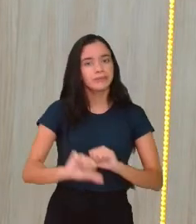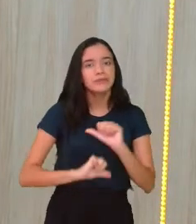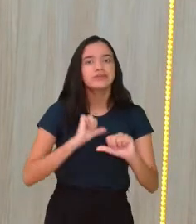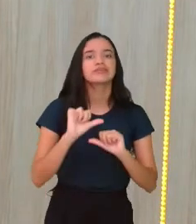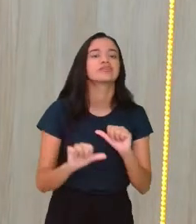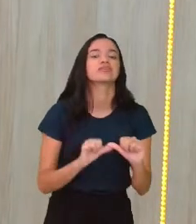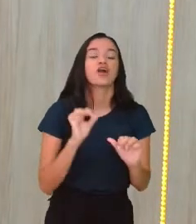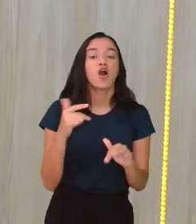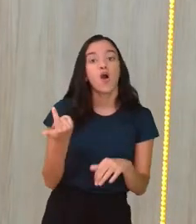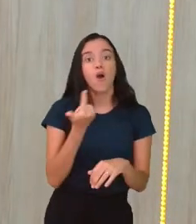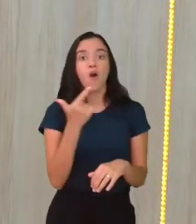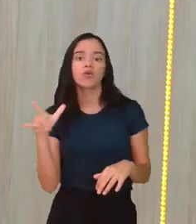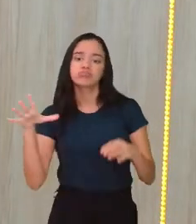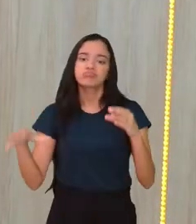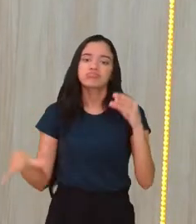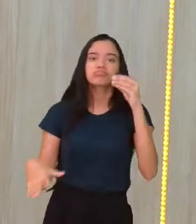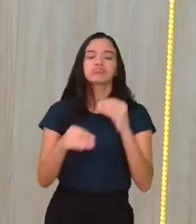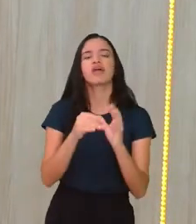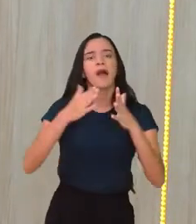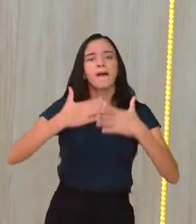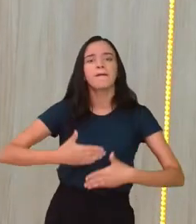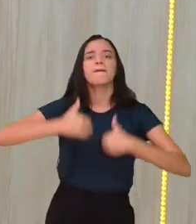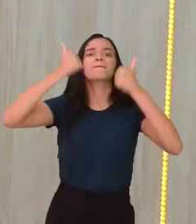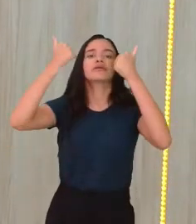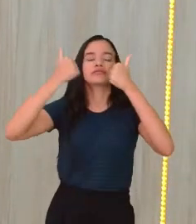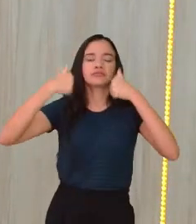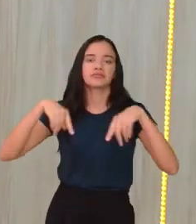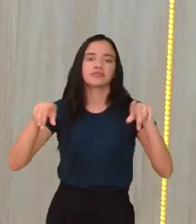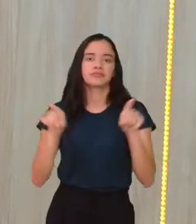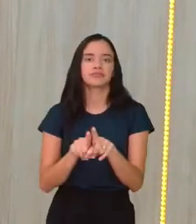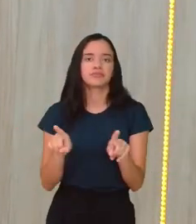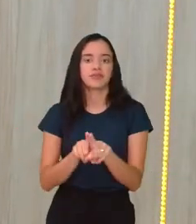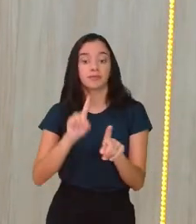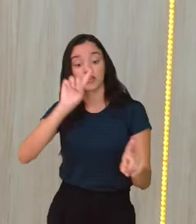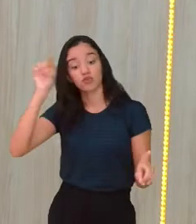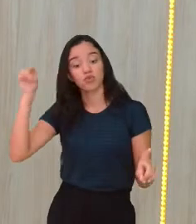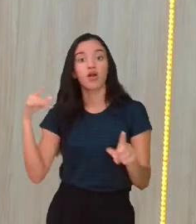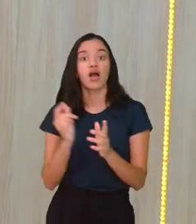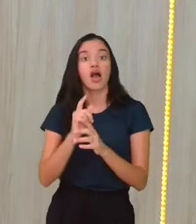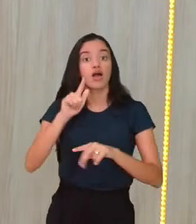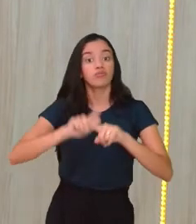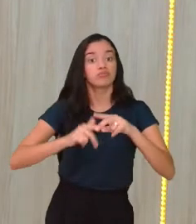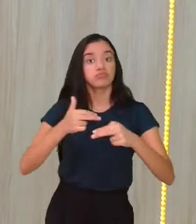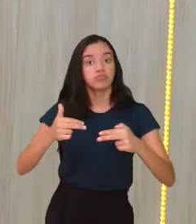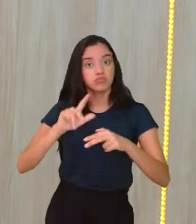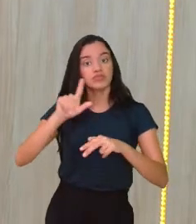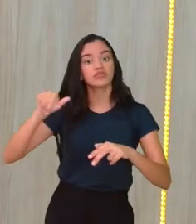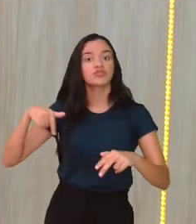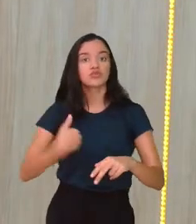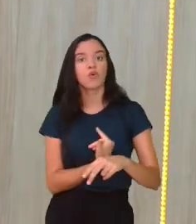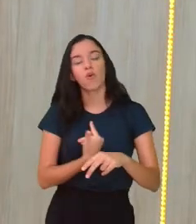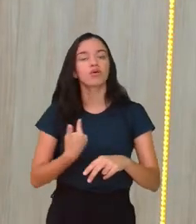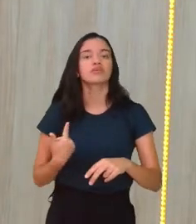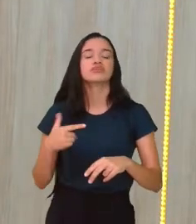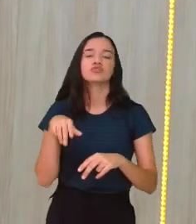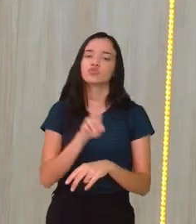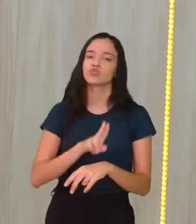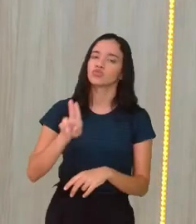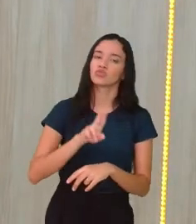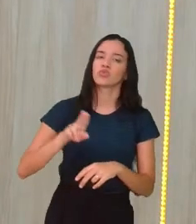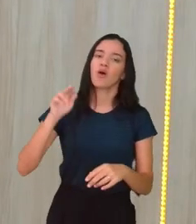vamos pegar outros implementos, melhorar aí aquele objeto que a gente usa para o jogo e vamos